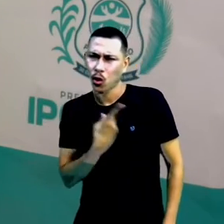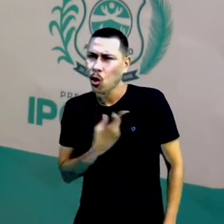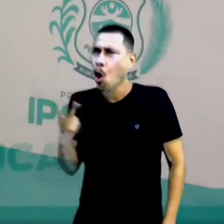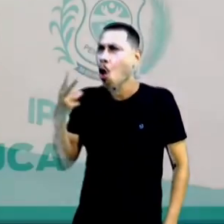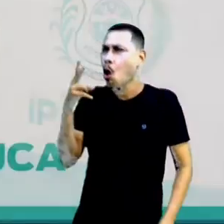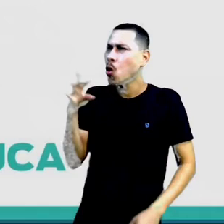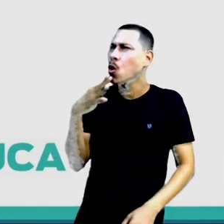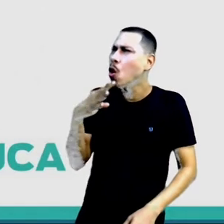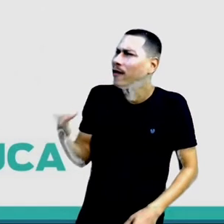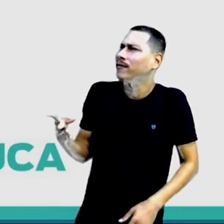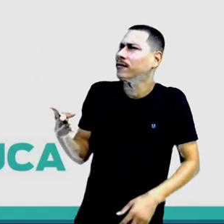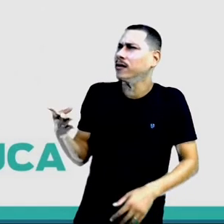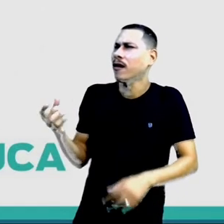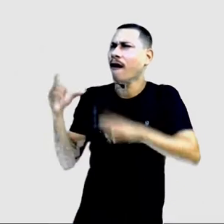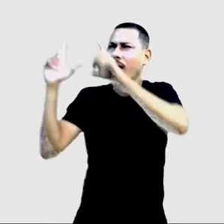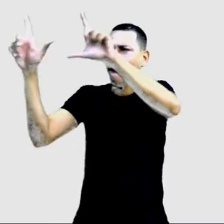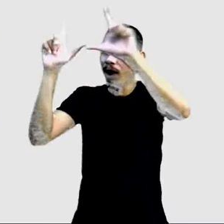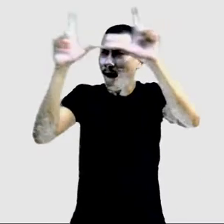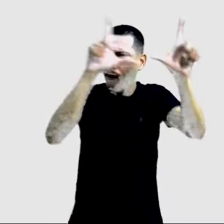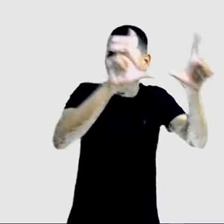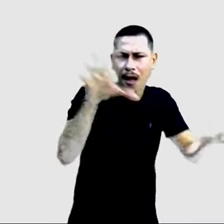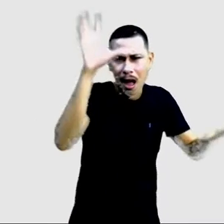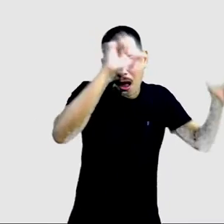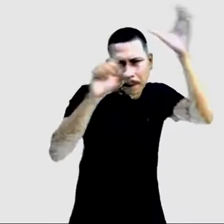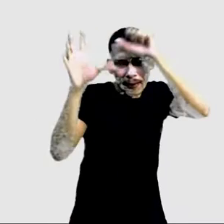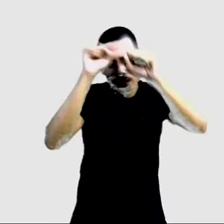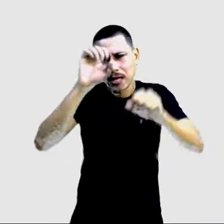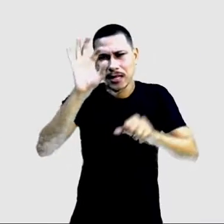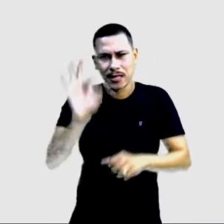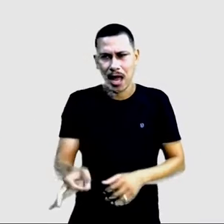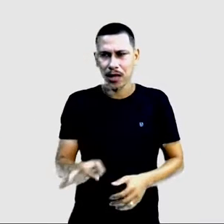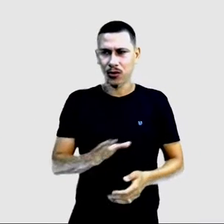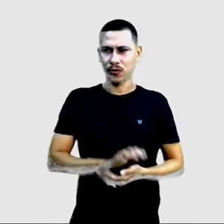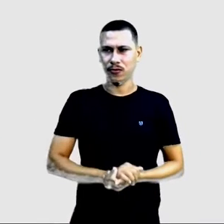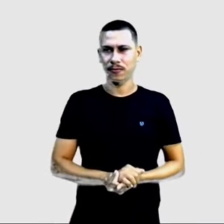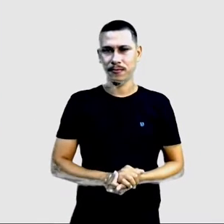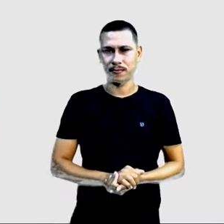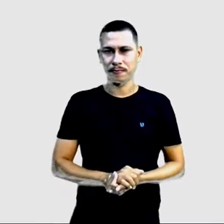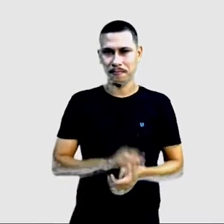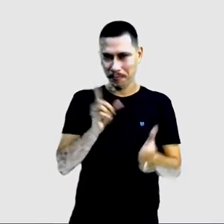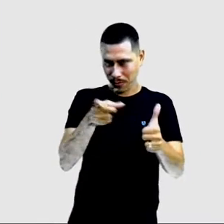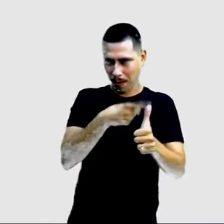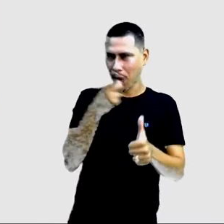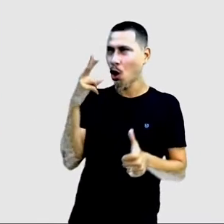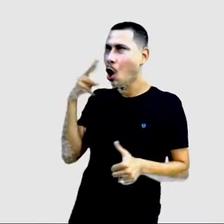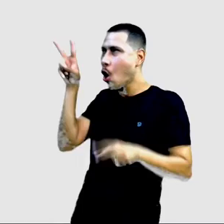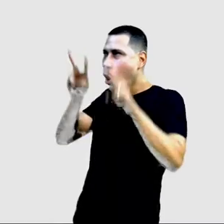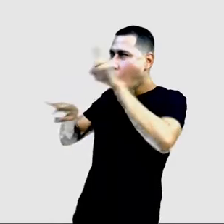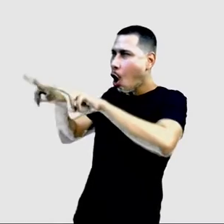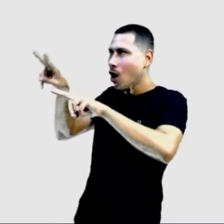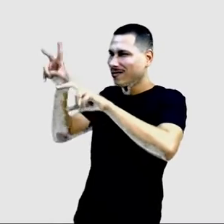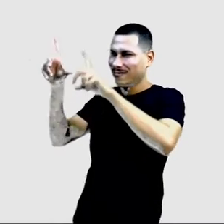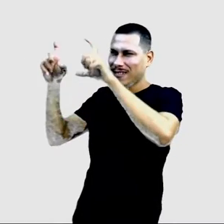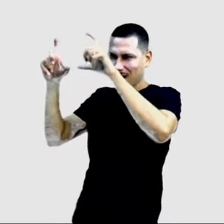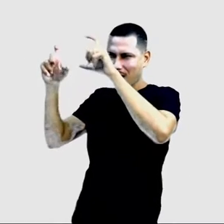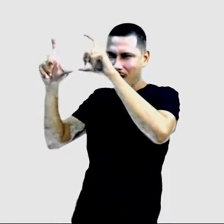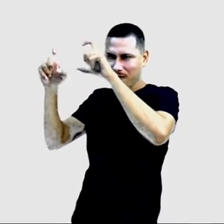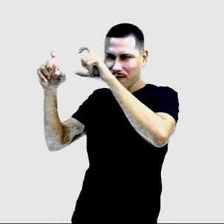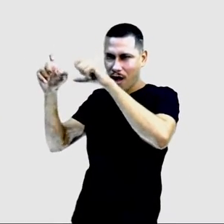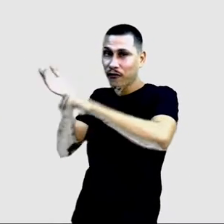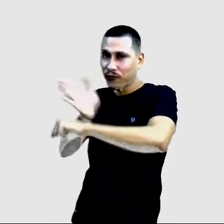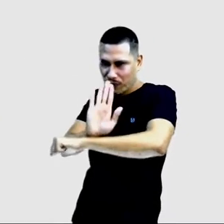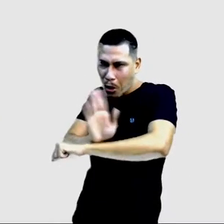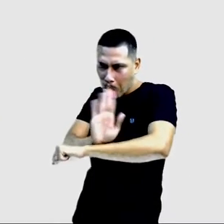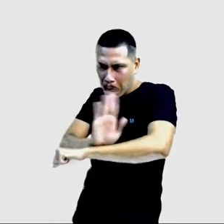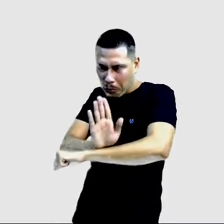quase toda a parte. Vamos juntos? Então, aqui, eu começo com essa imagem que é do filme Procurando o